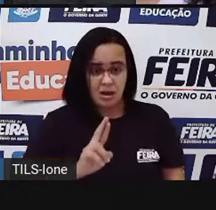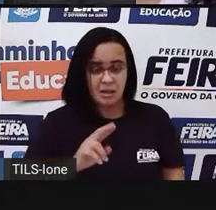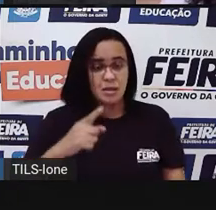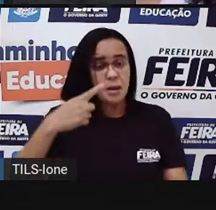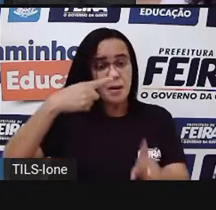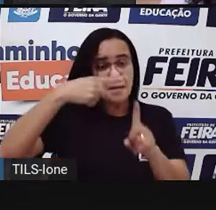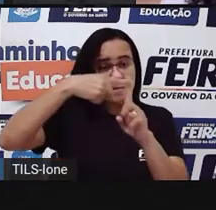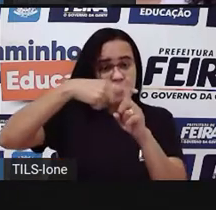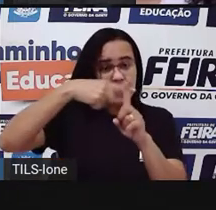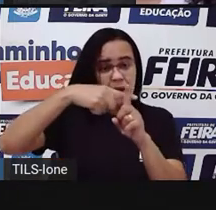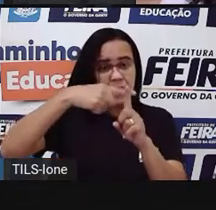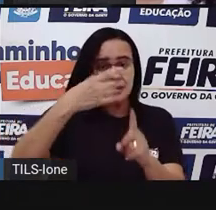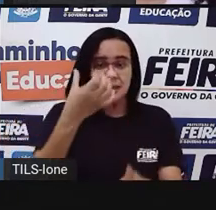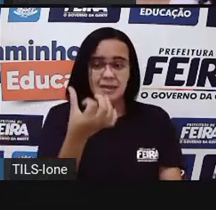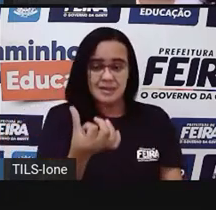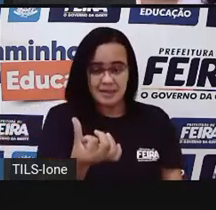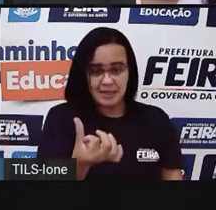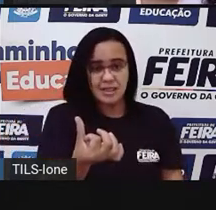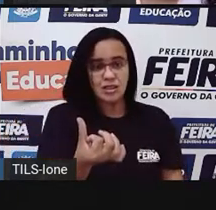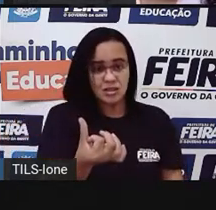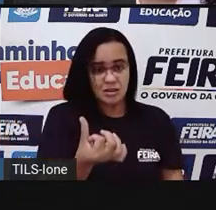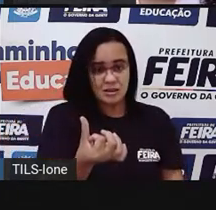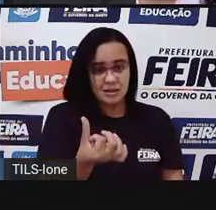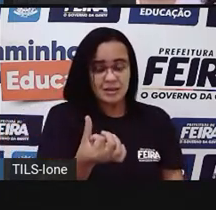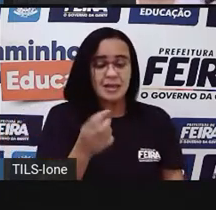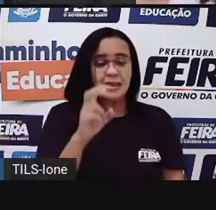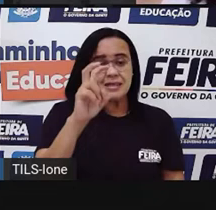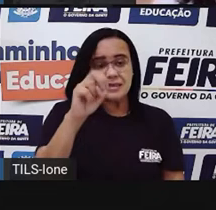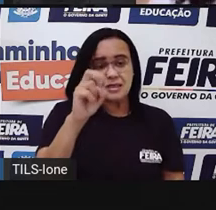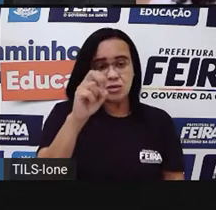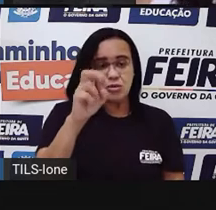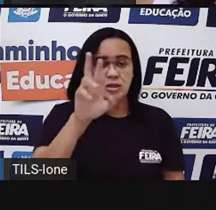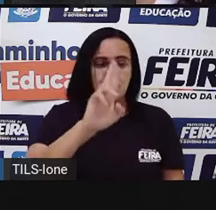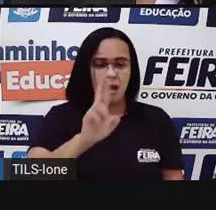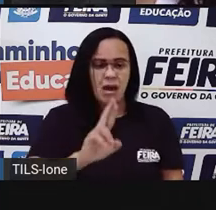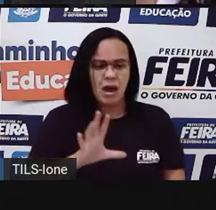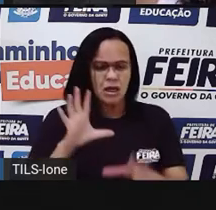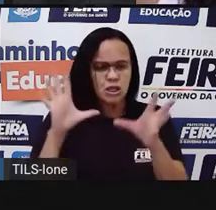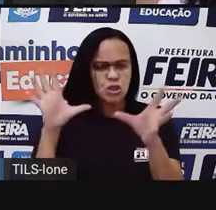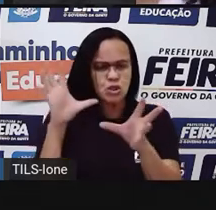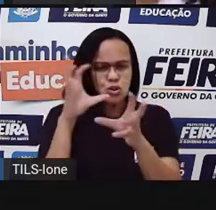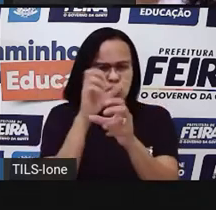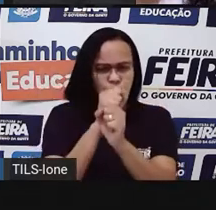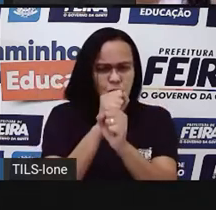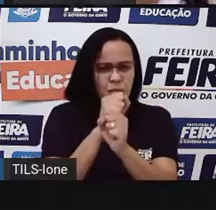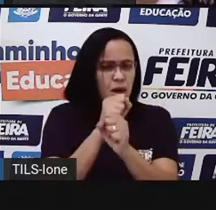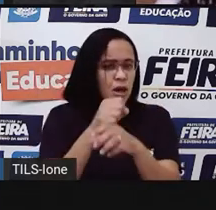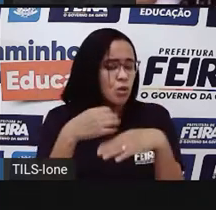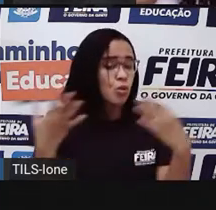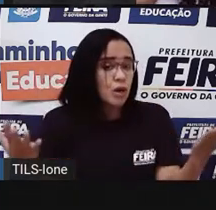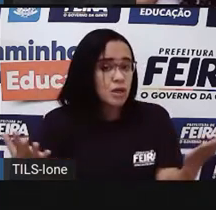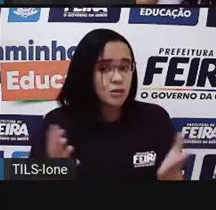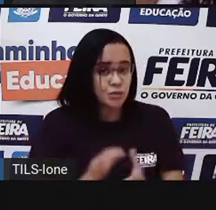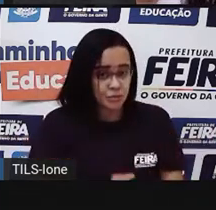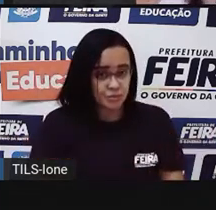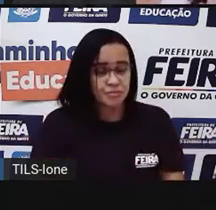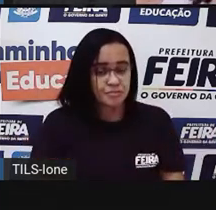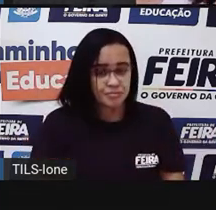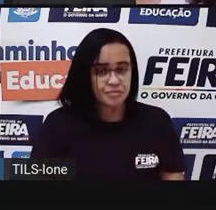a sexta, ó, o número seis aqui, que é R$50,00. Então, junta aí, que eu quero saber. Quanto é R$50,00,